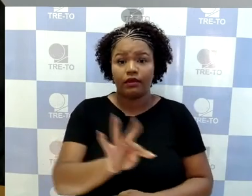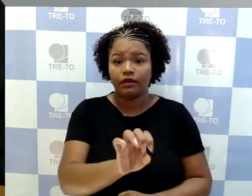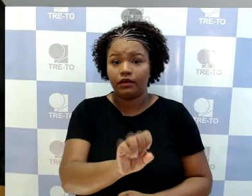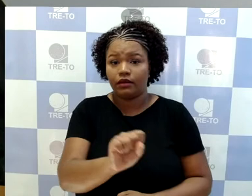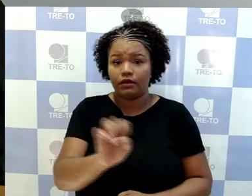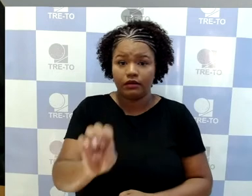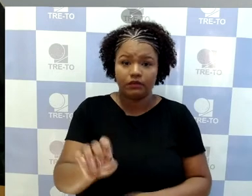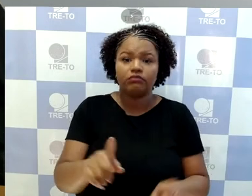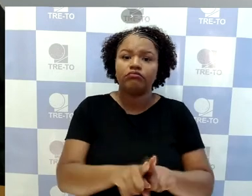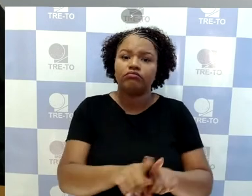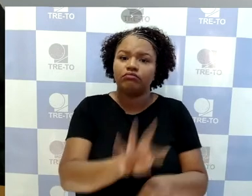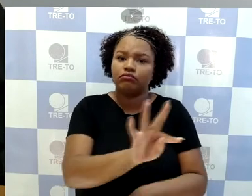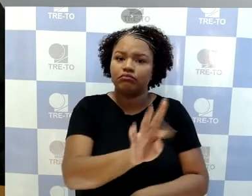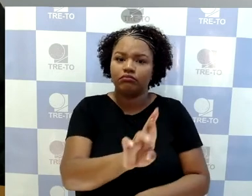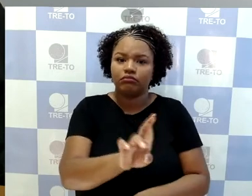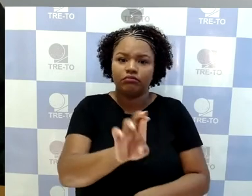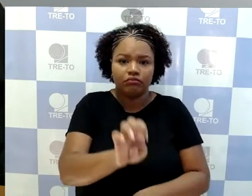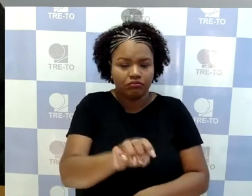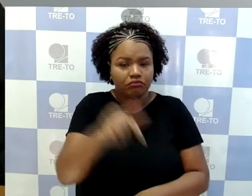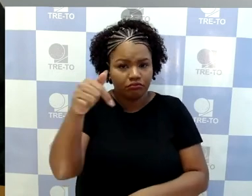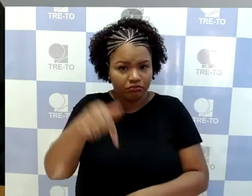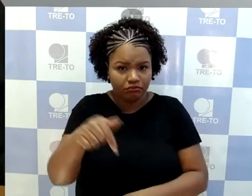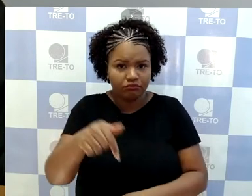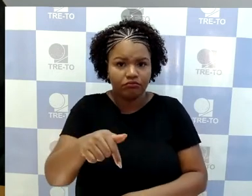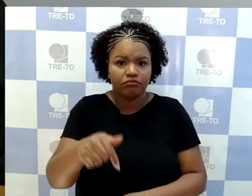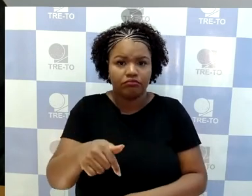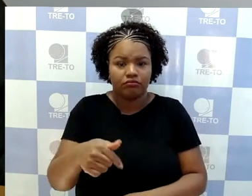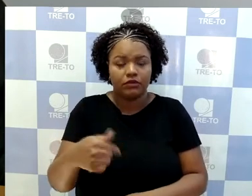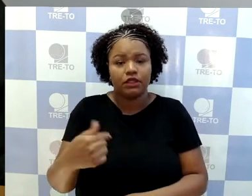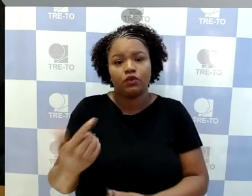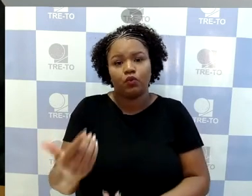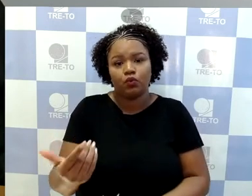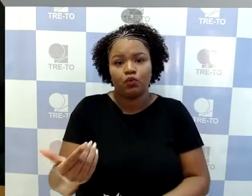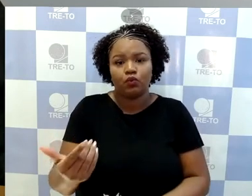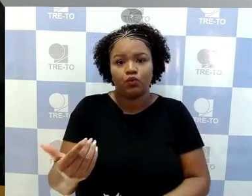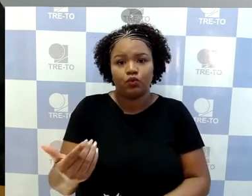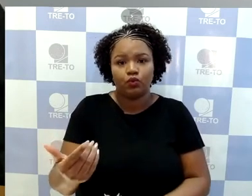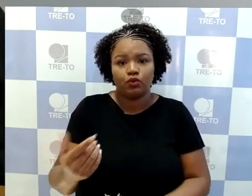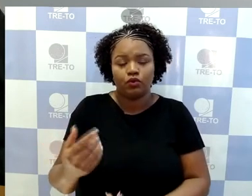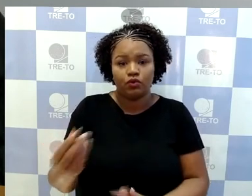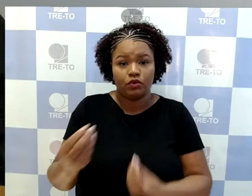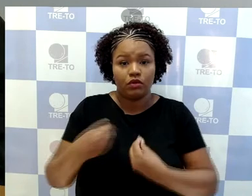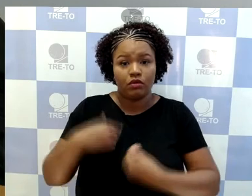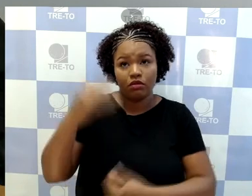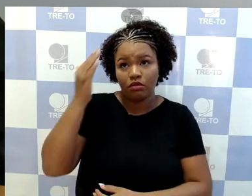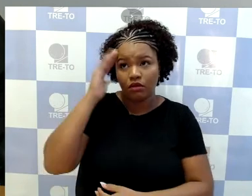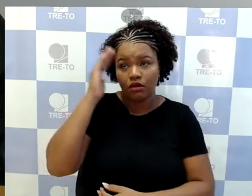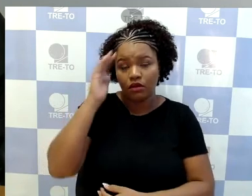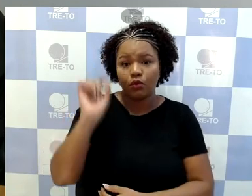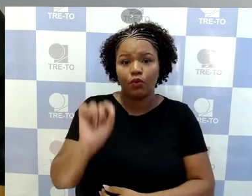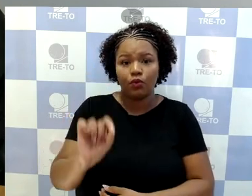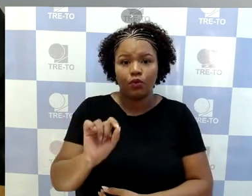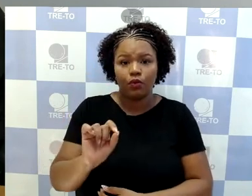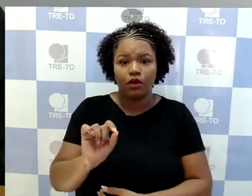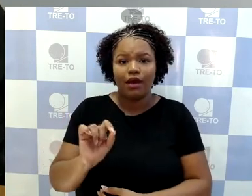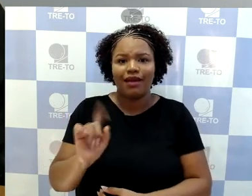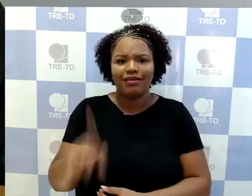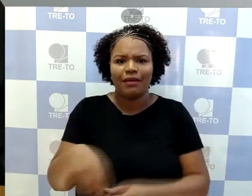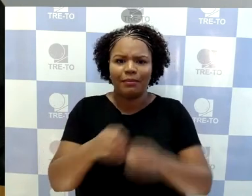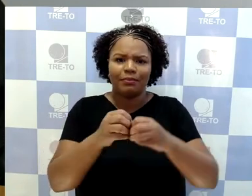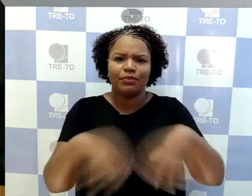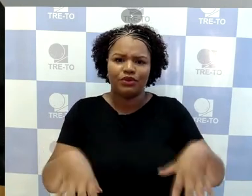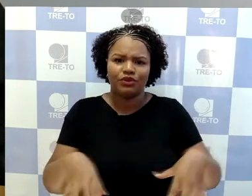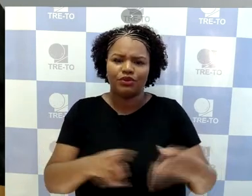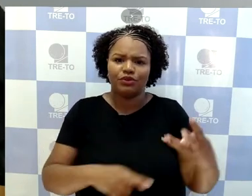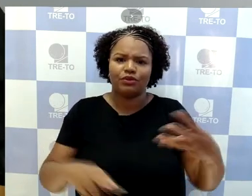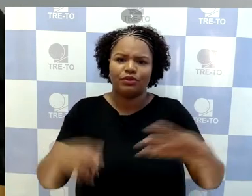TRE daqui, nos conduzem a concluir que fica prejudicada a pretensão do recurso ante a falta